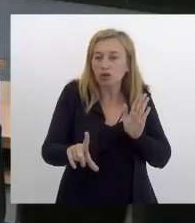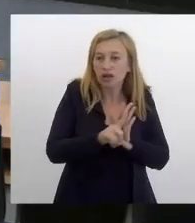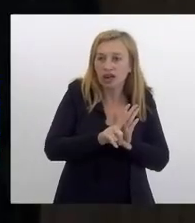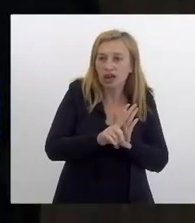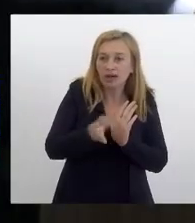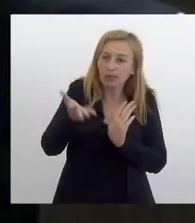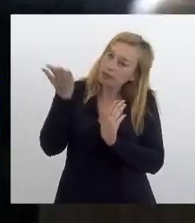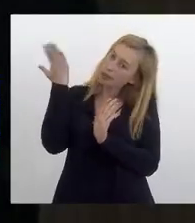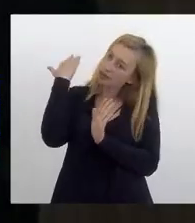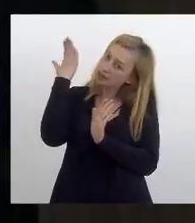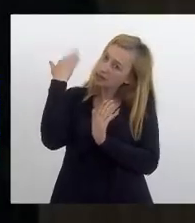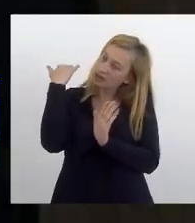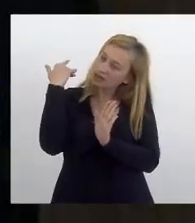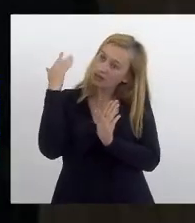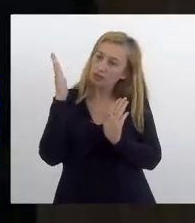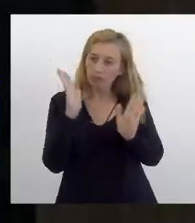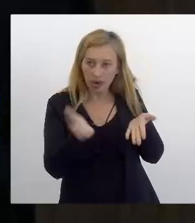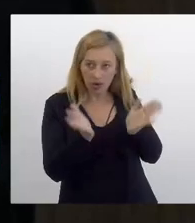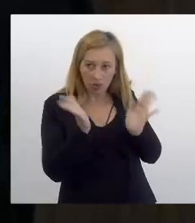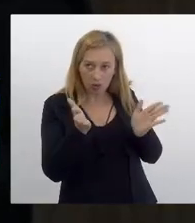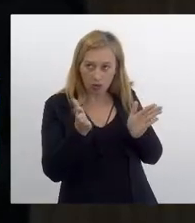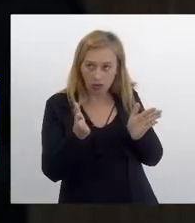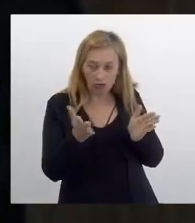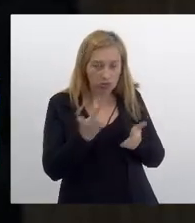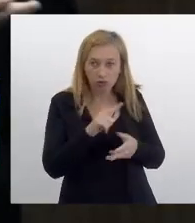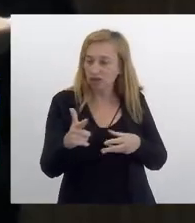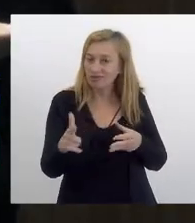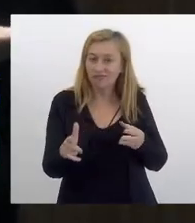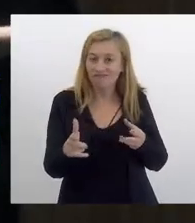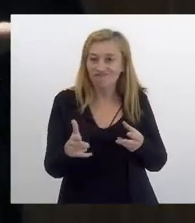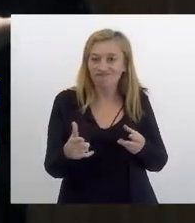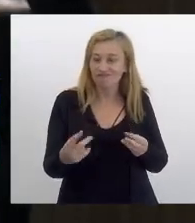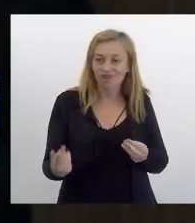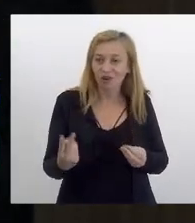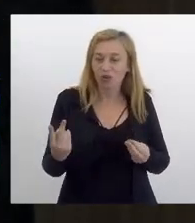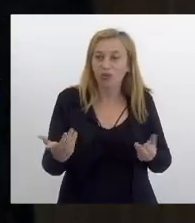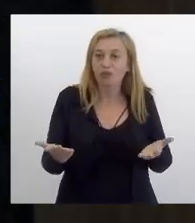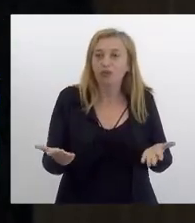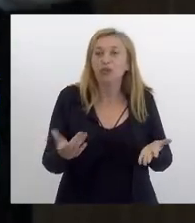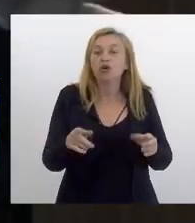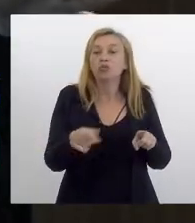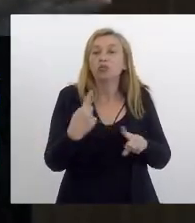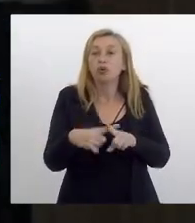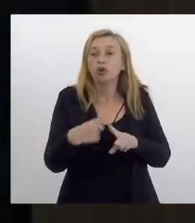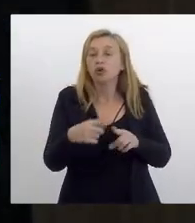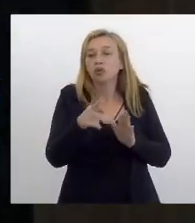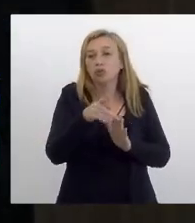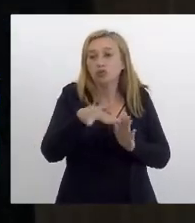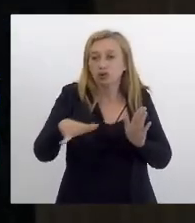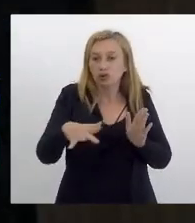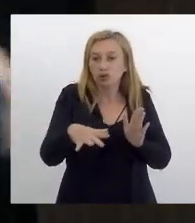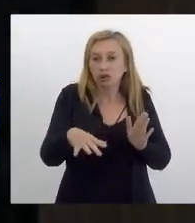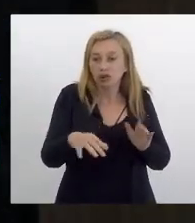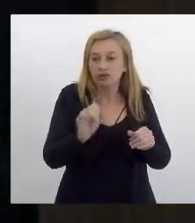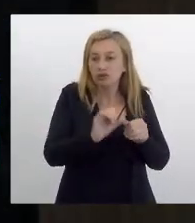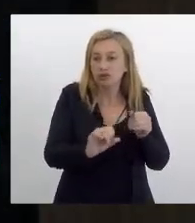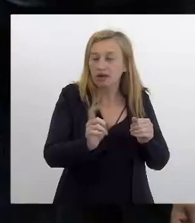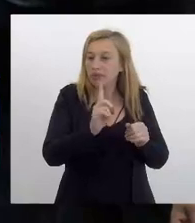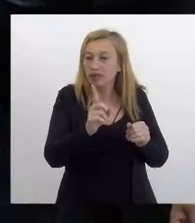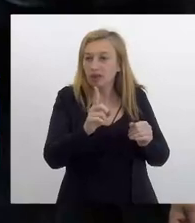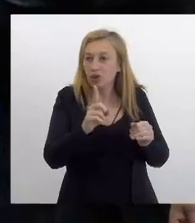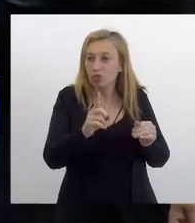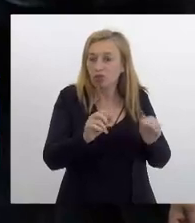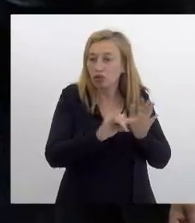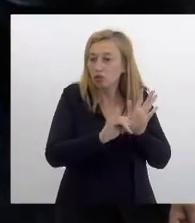passada para essa legislatura. Ele não tem mais validade. Porque o protocolo, ele foi feito, mas não foi